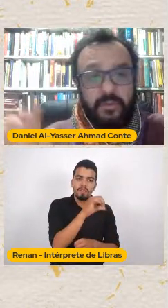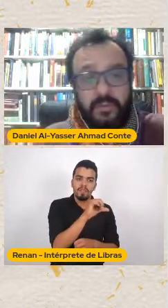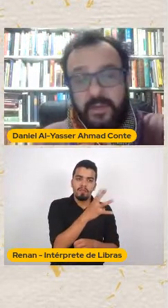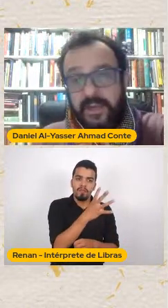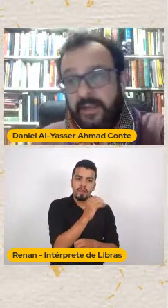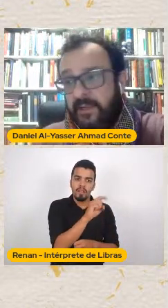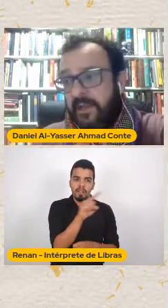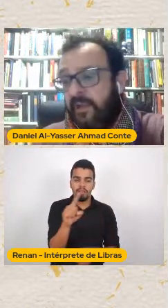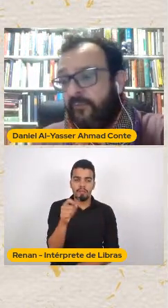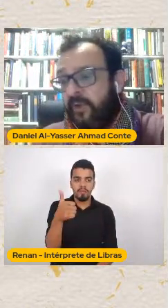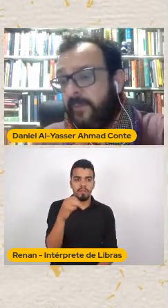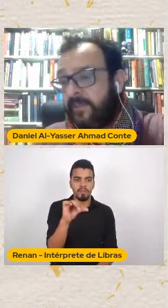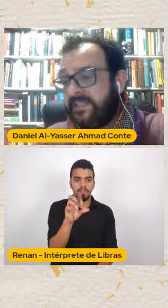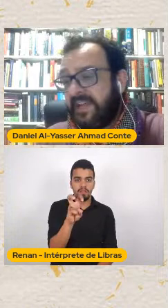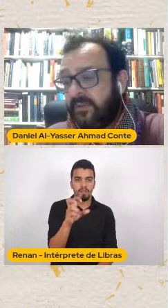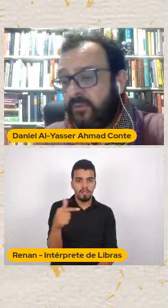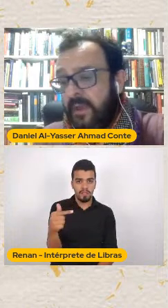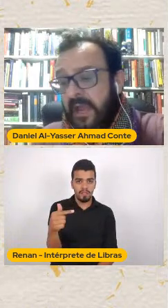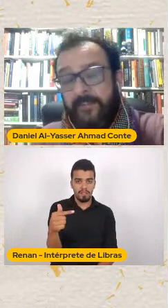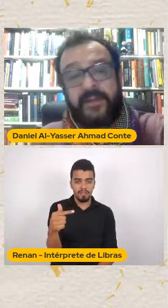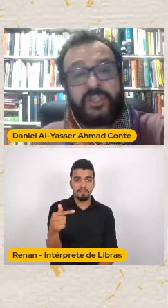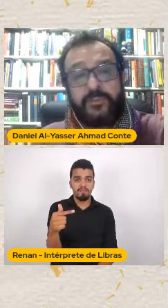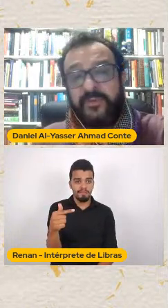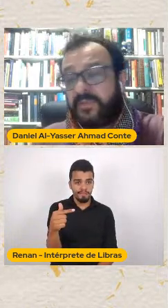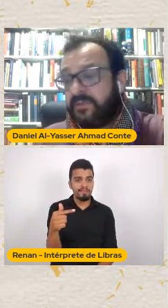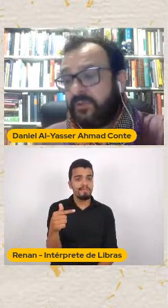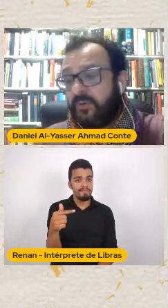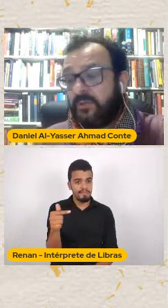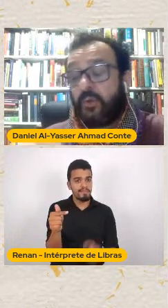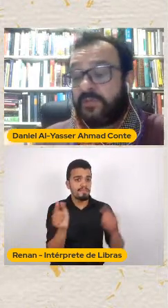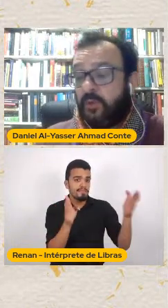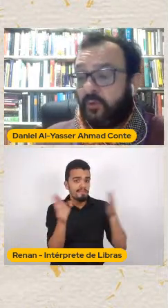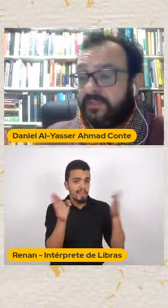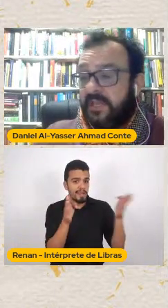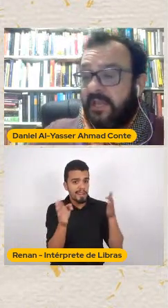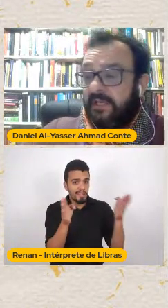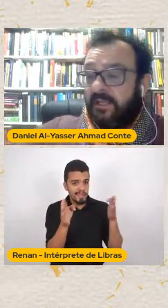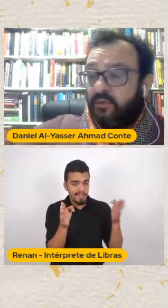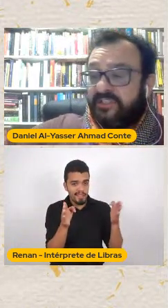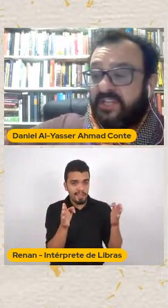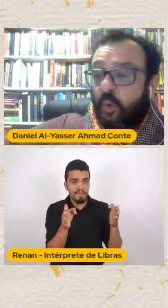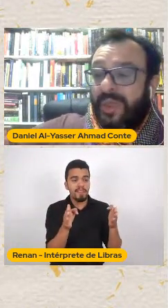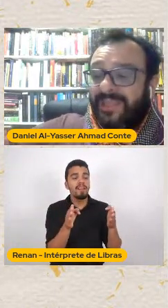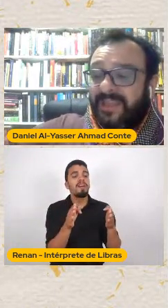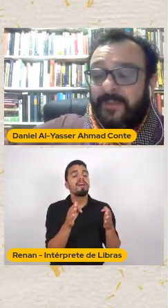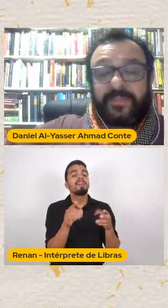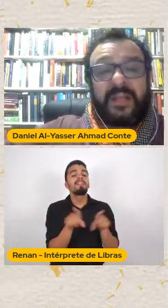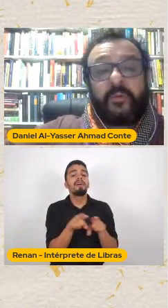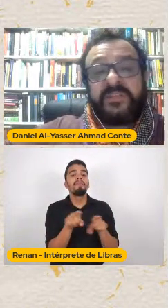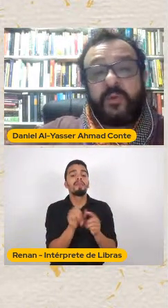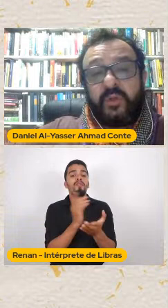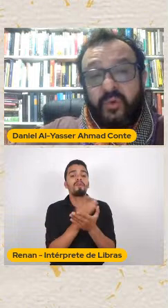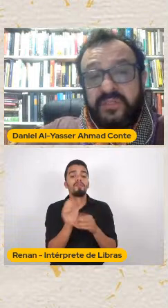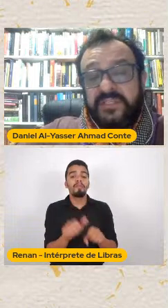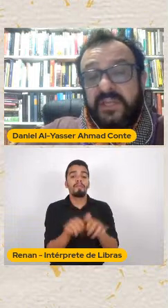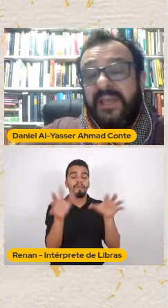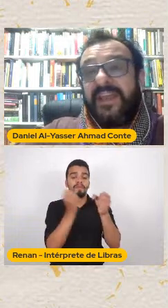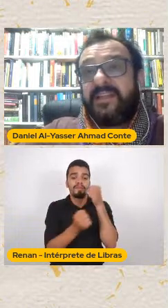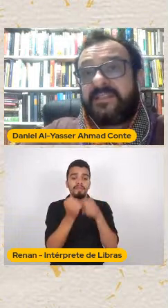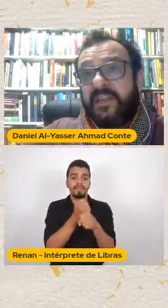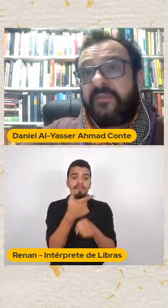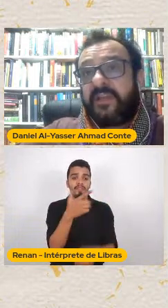Ele foi reprisado A partir de 1912 2012 Então de 50 A 2012